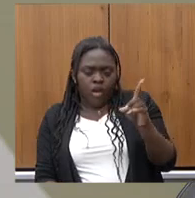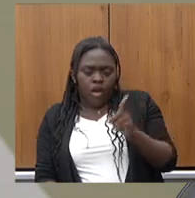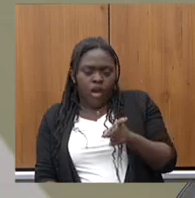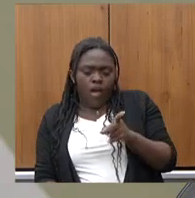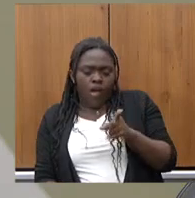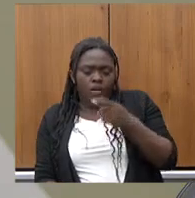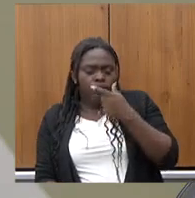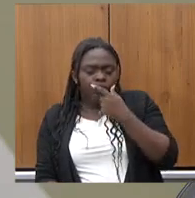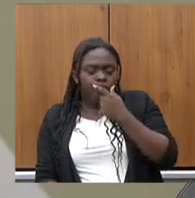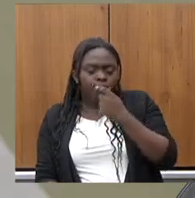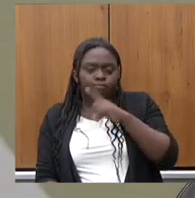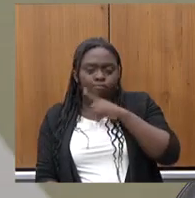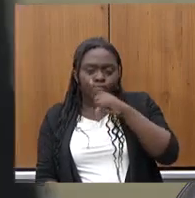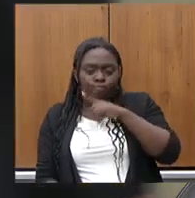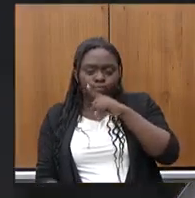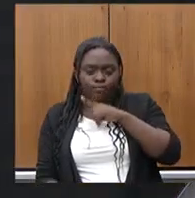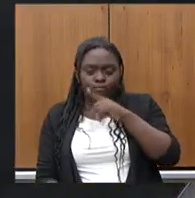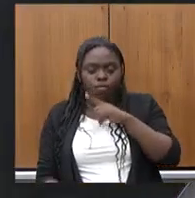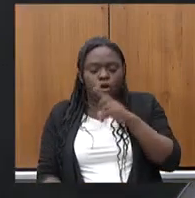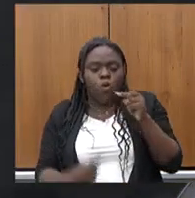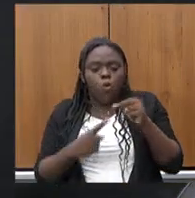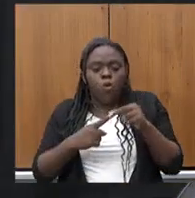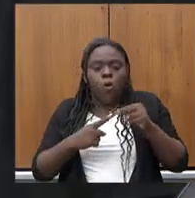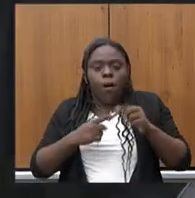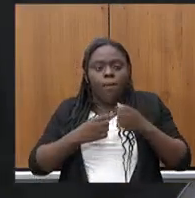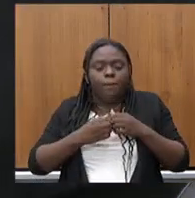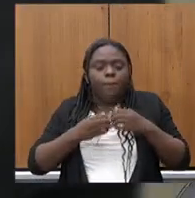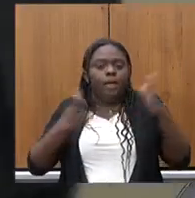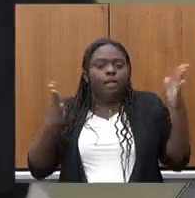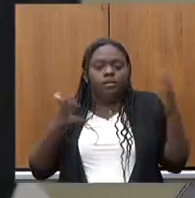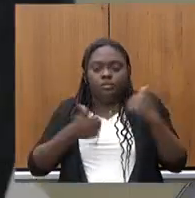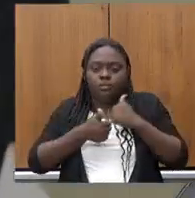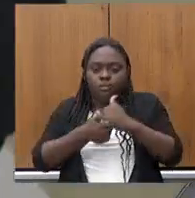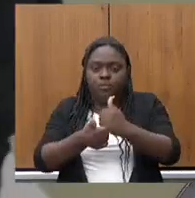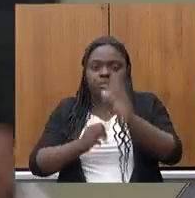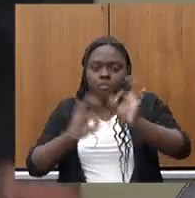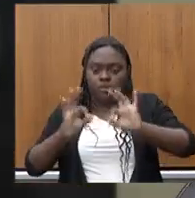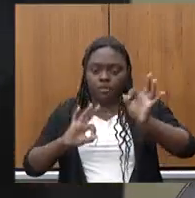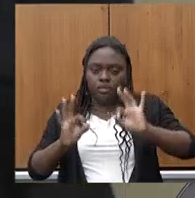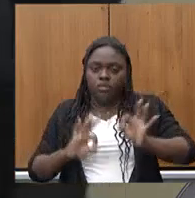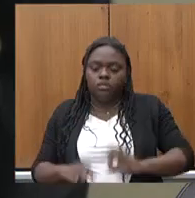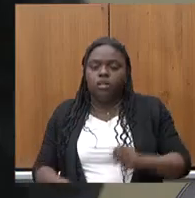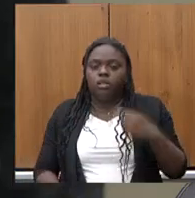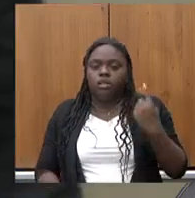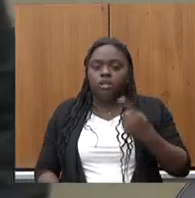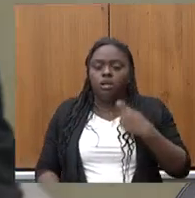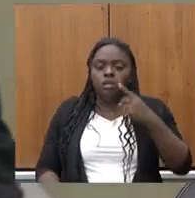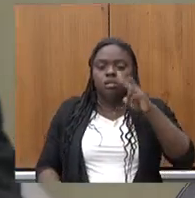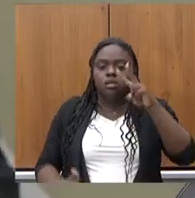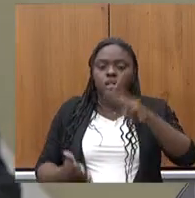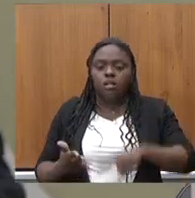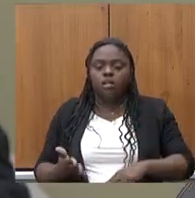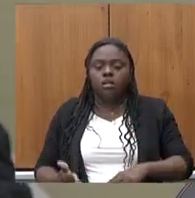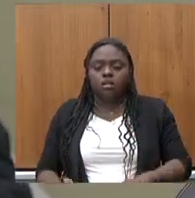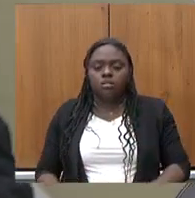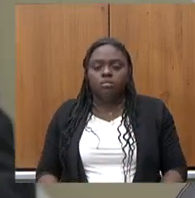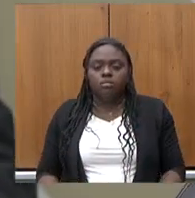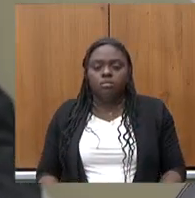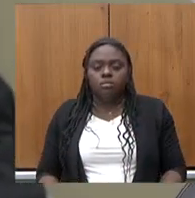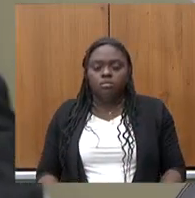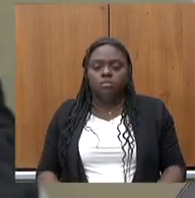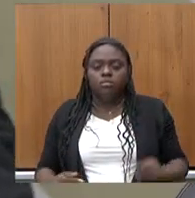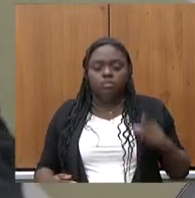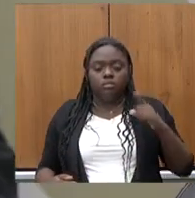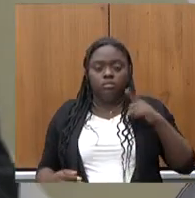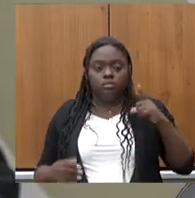ele tinha uma forma muito aberta de apoiar projetos. Nós demos um foco